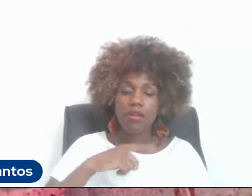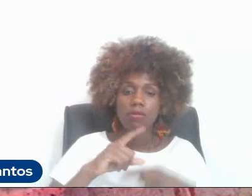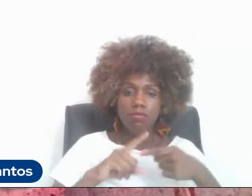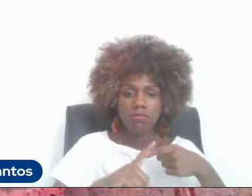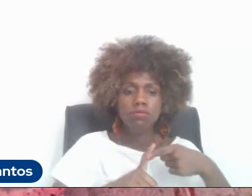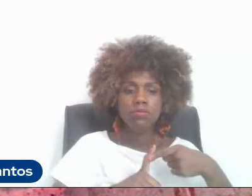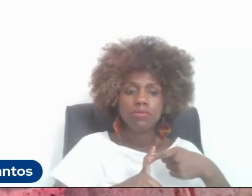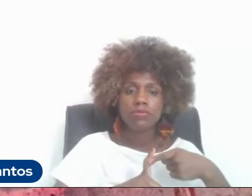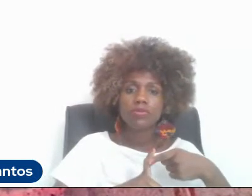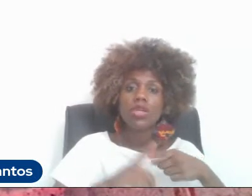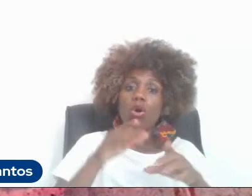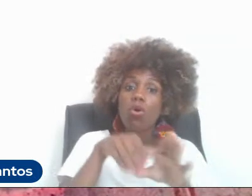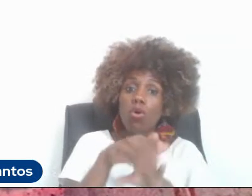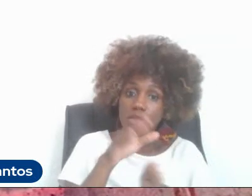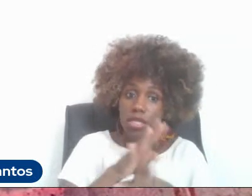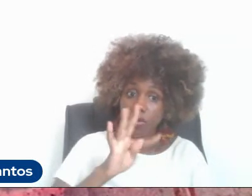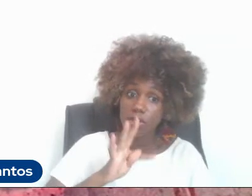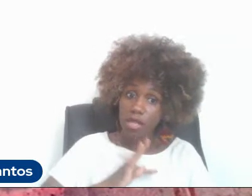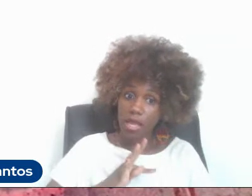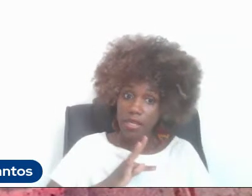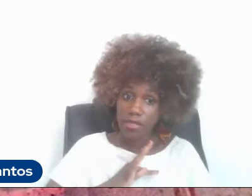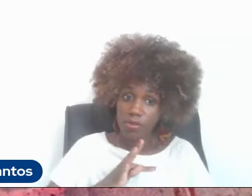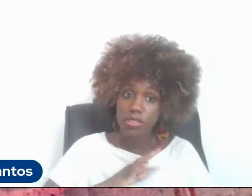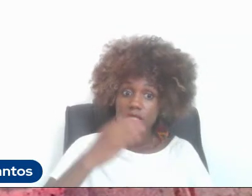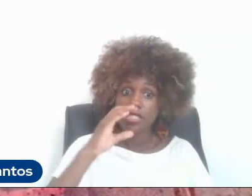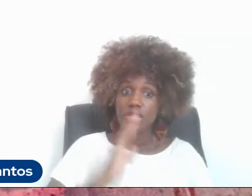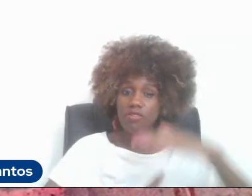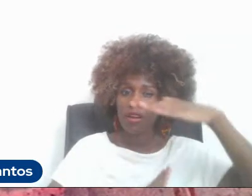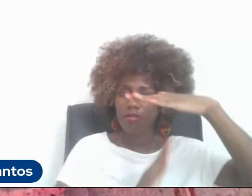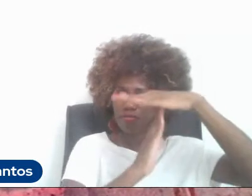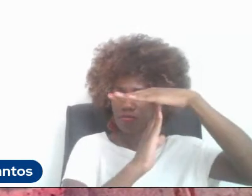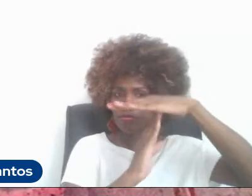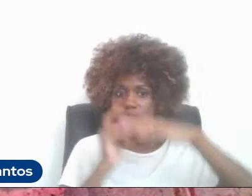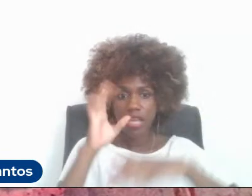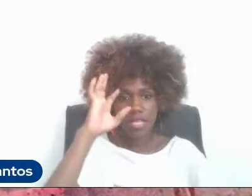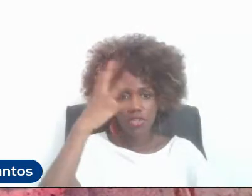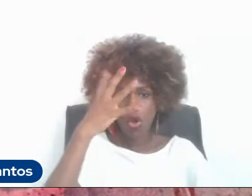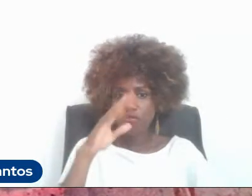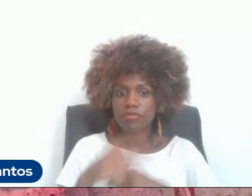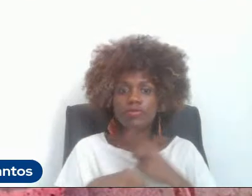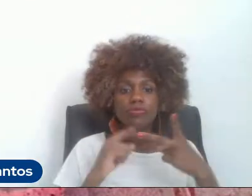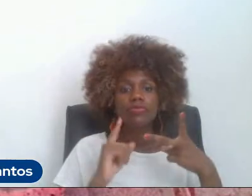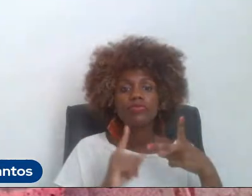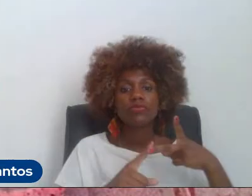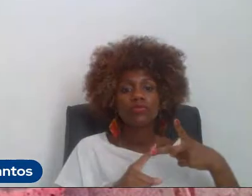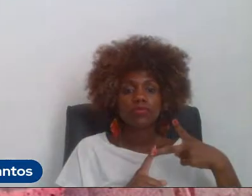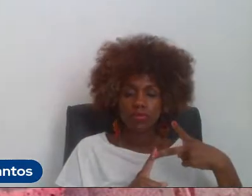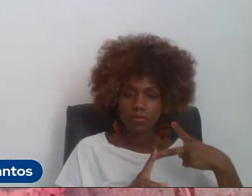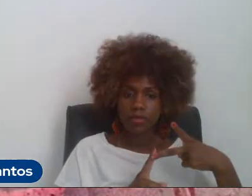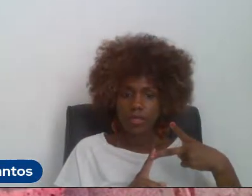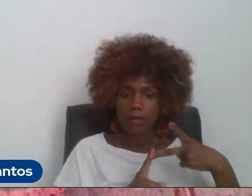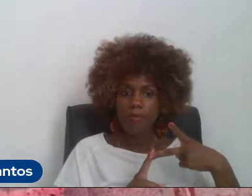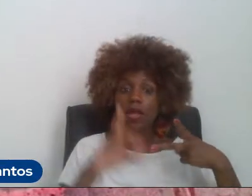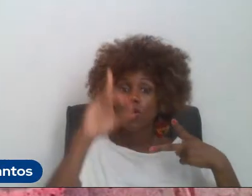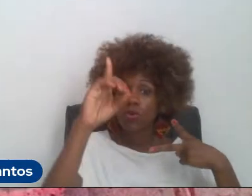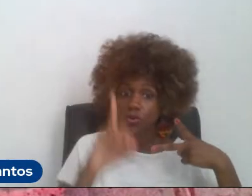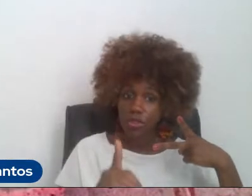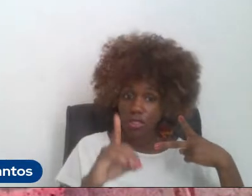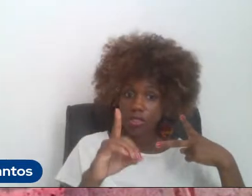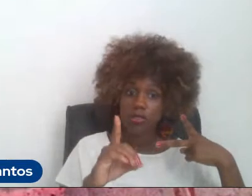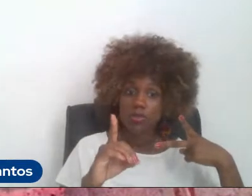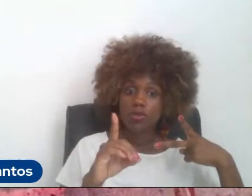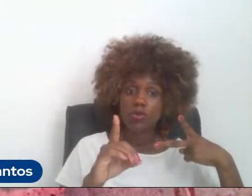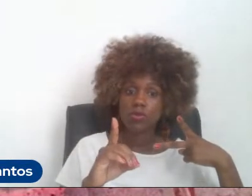Conselho Técnico-Científico, que é a última instância de decisão, temos o diretor da